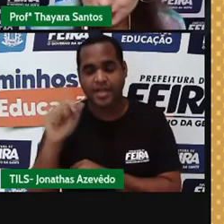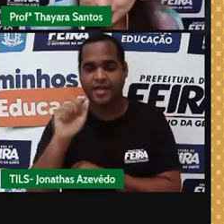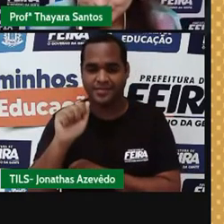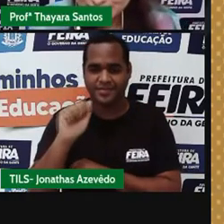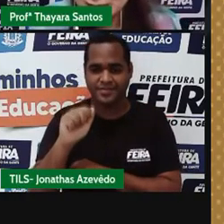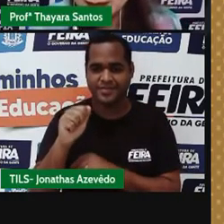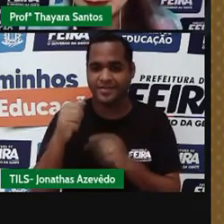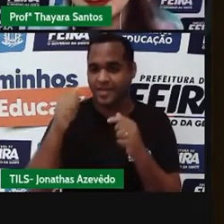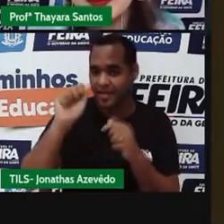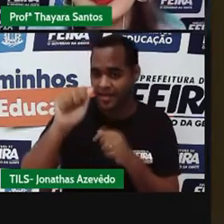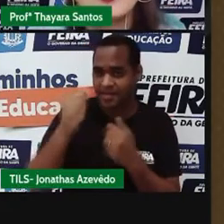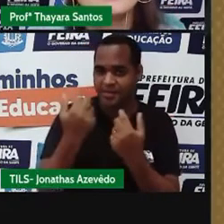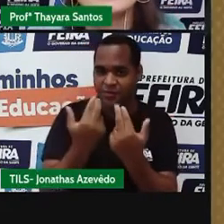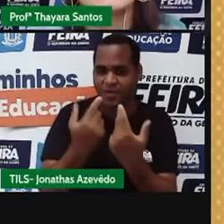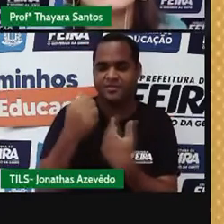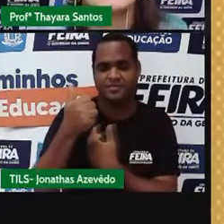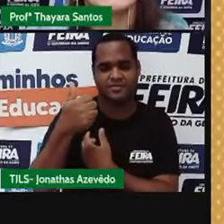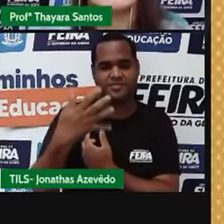14.